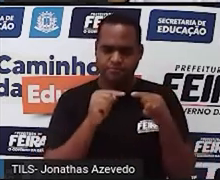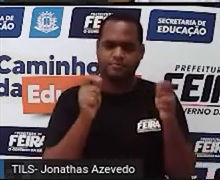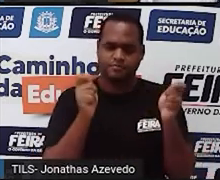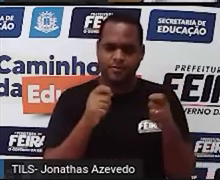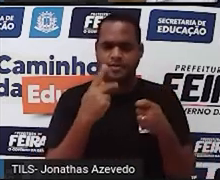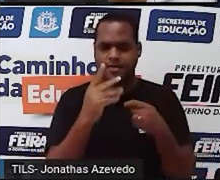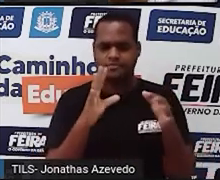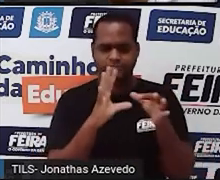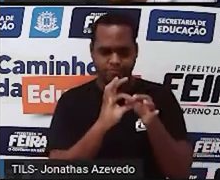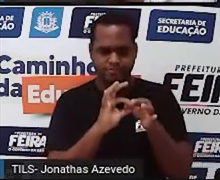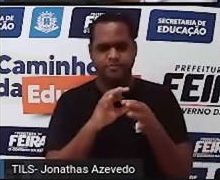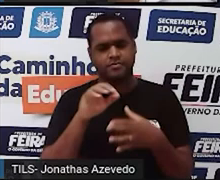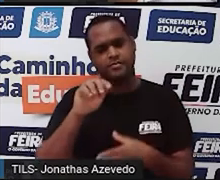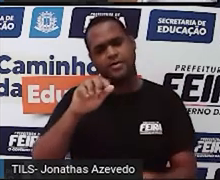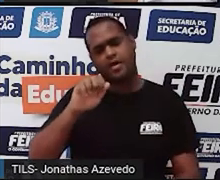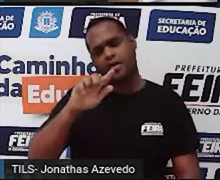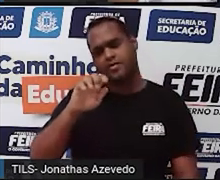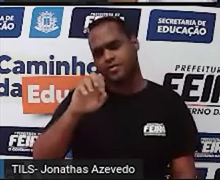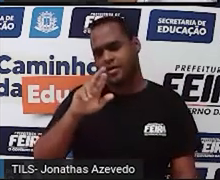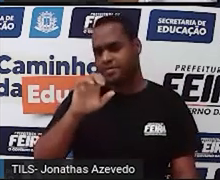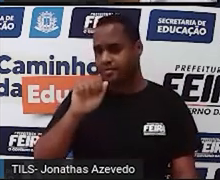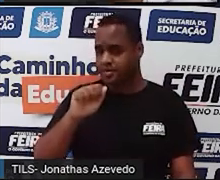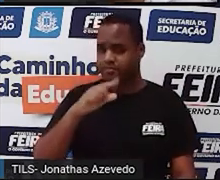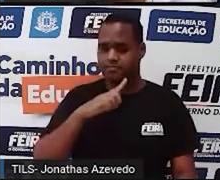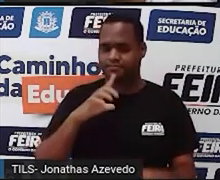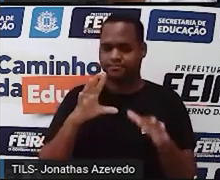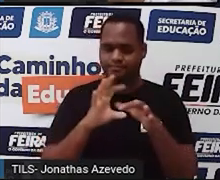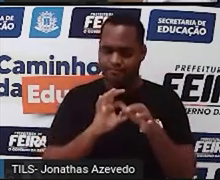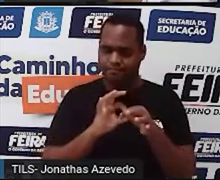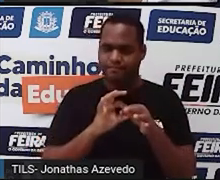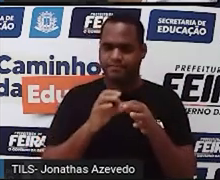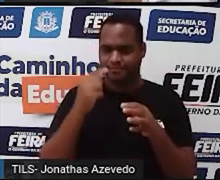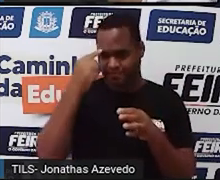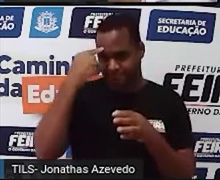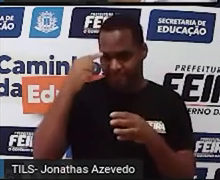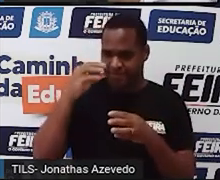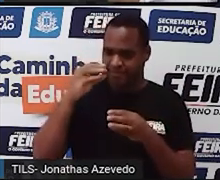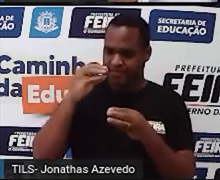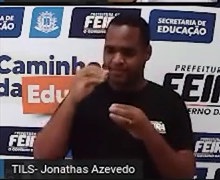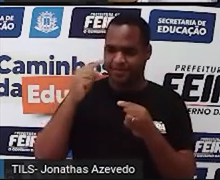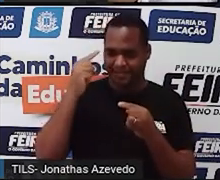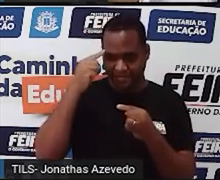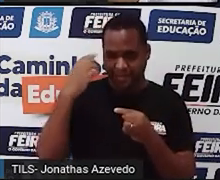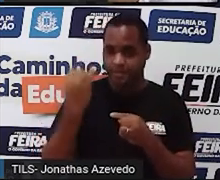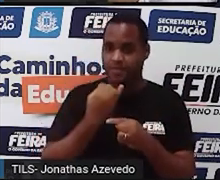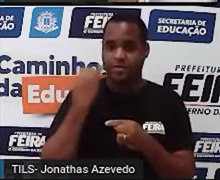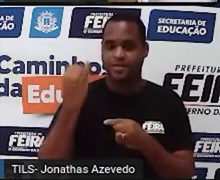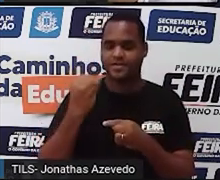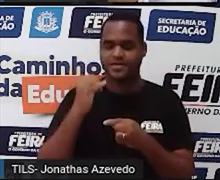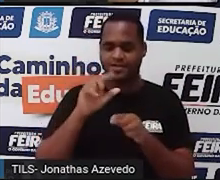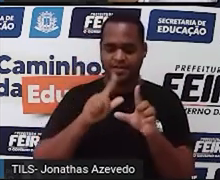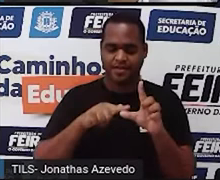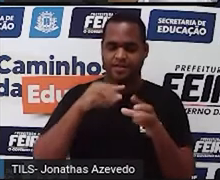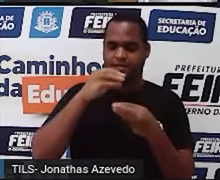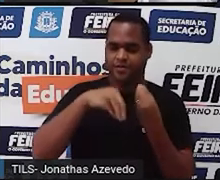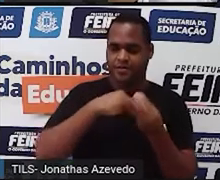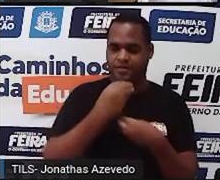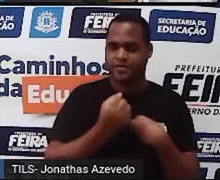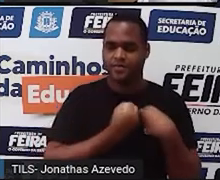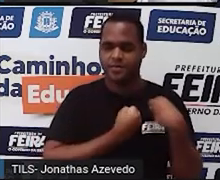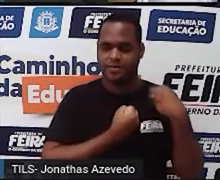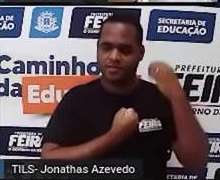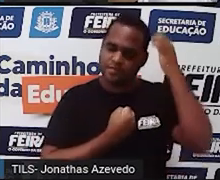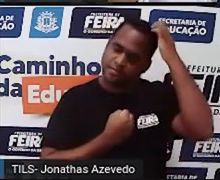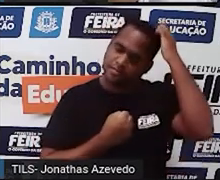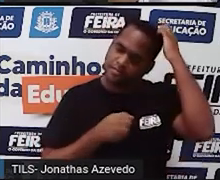com a álgebra, né? Essa parte tão importante da matemática e que a gente pode usar ela em